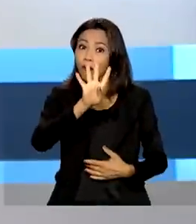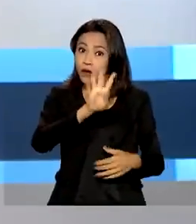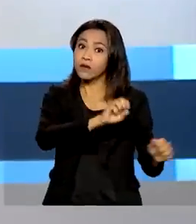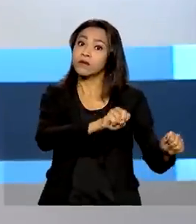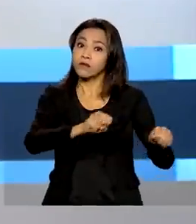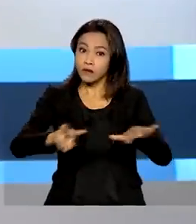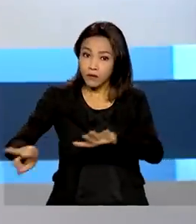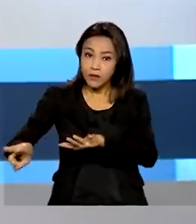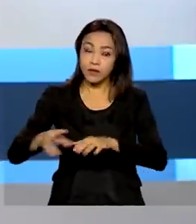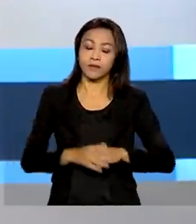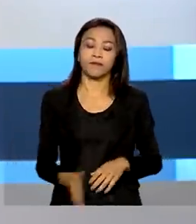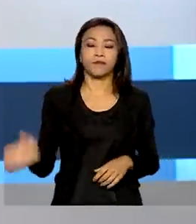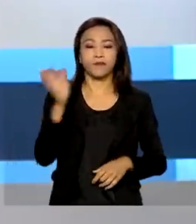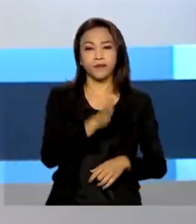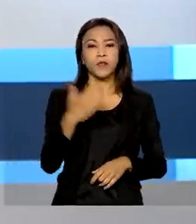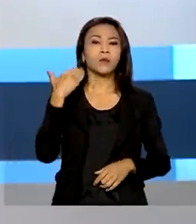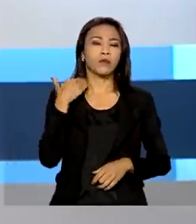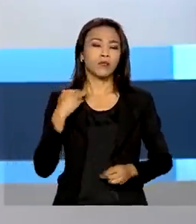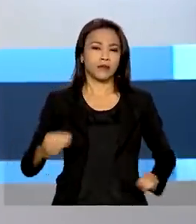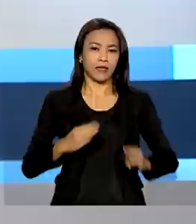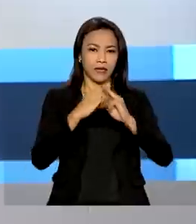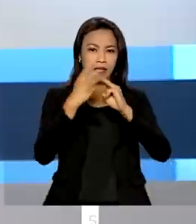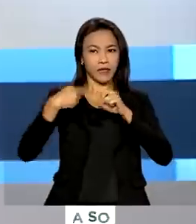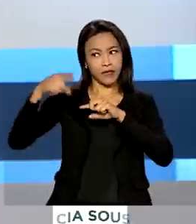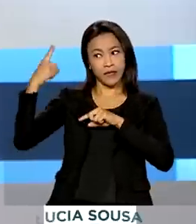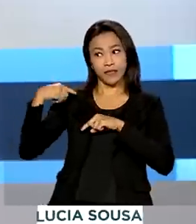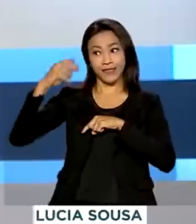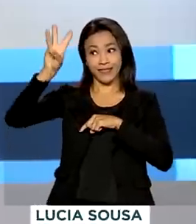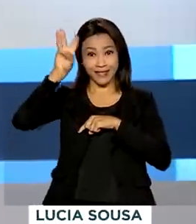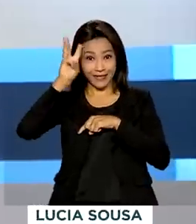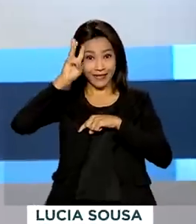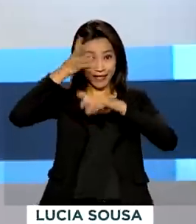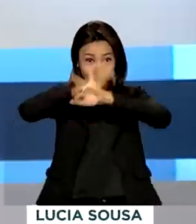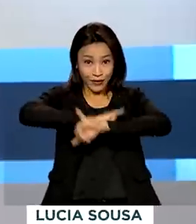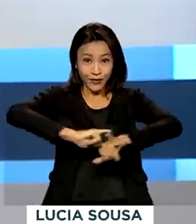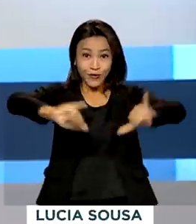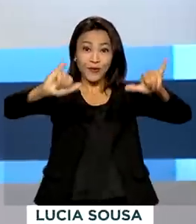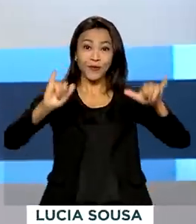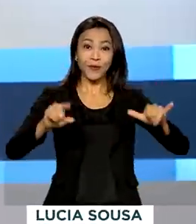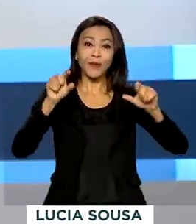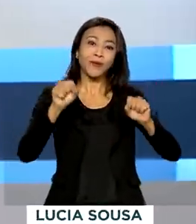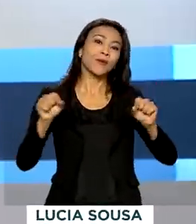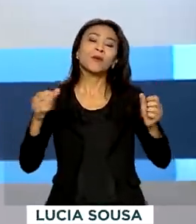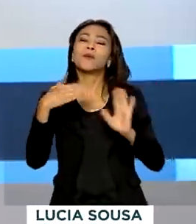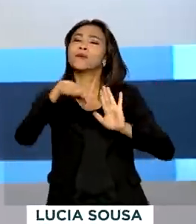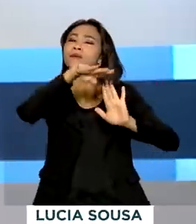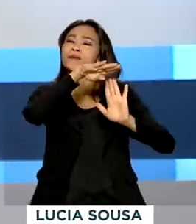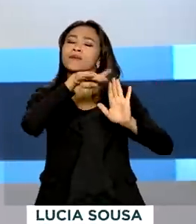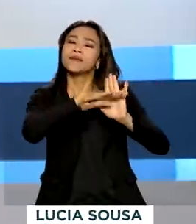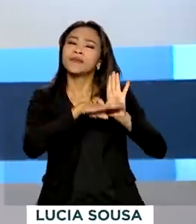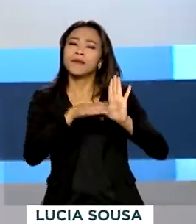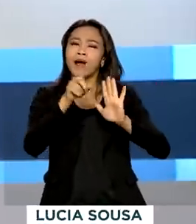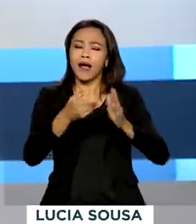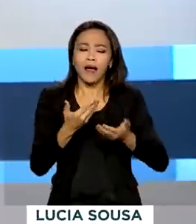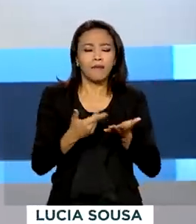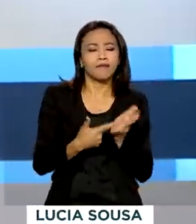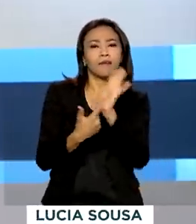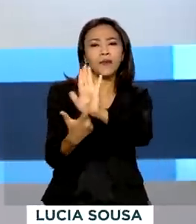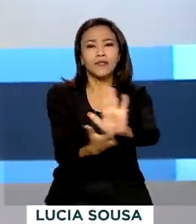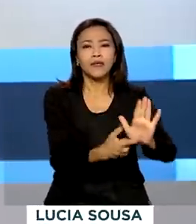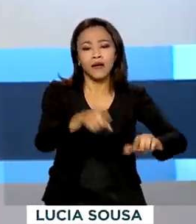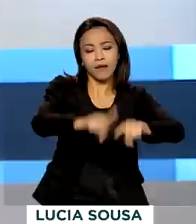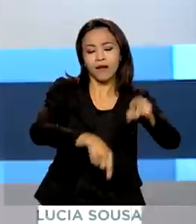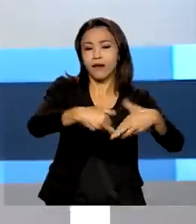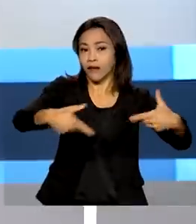A Caixa lançou nesta terça-feira o Caixa para Elas. A iniciativa apresenta produtos e serviços adequados às